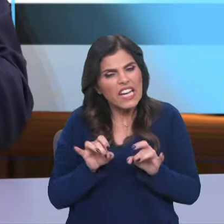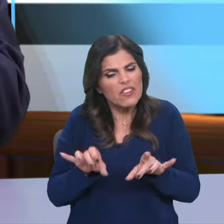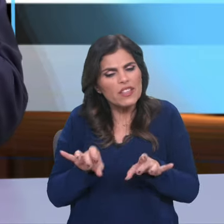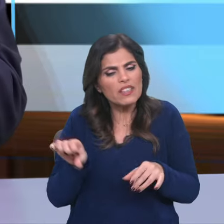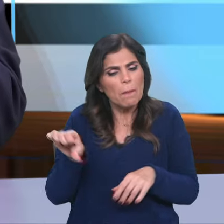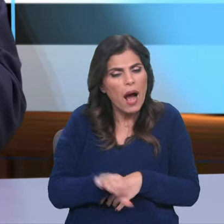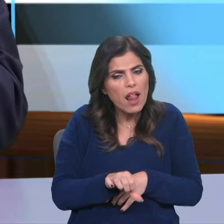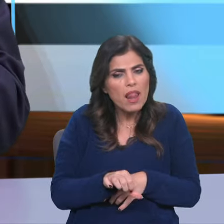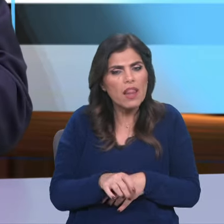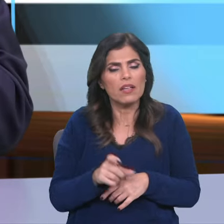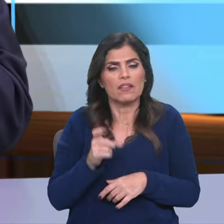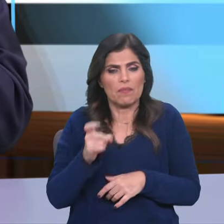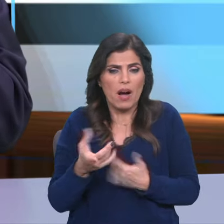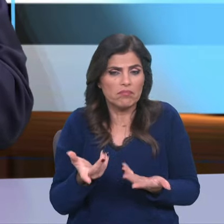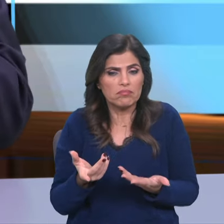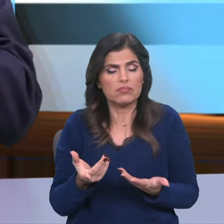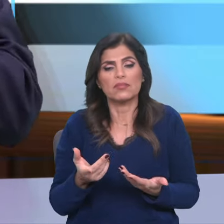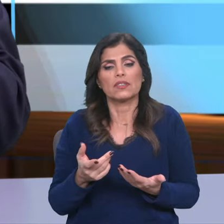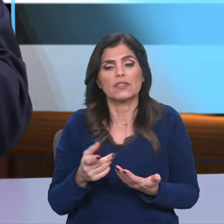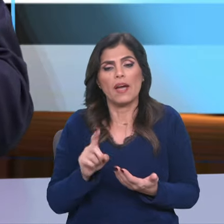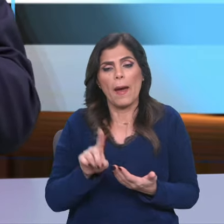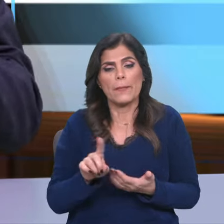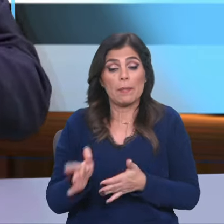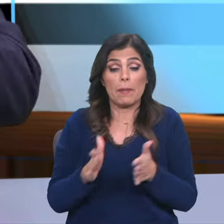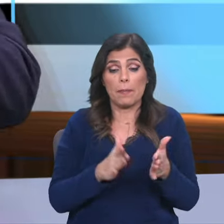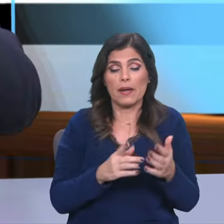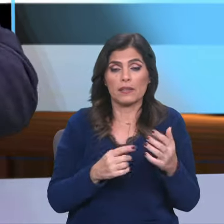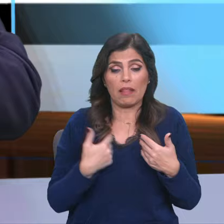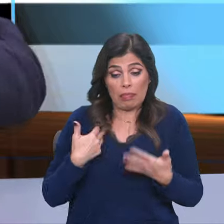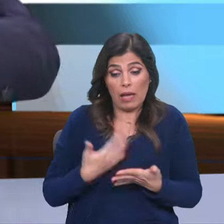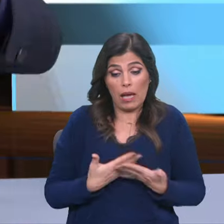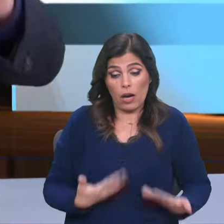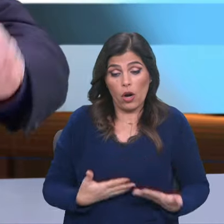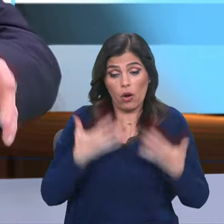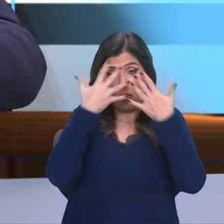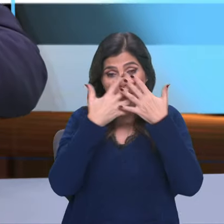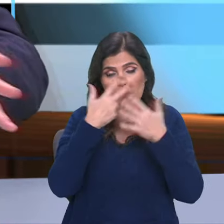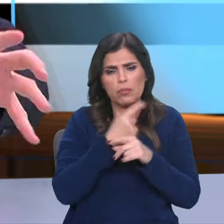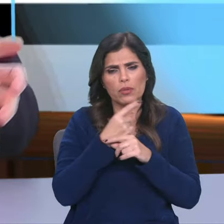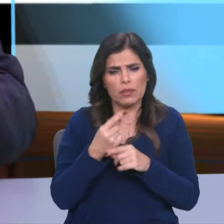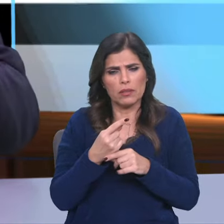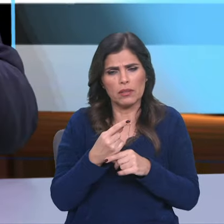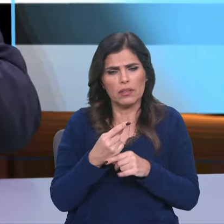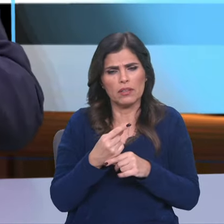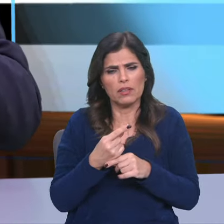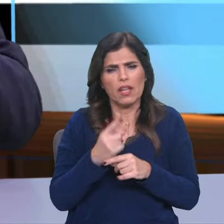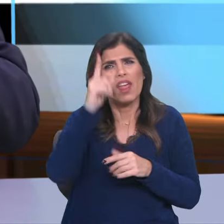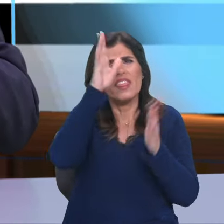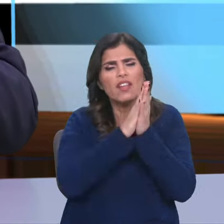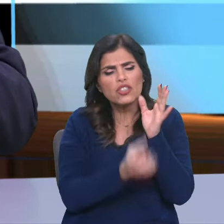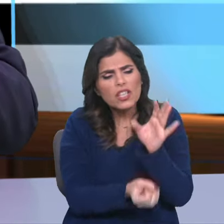E depois, aquela primeira parte, ainda hoje há muita confusão. Mas Deus criou, assim, o Adão com o barro da terra.